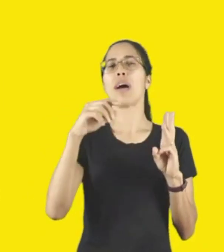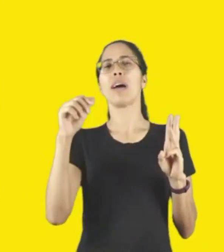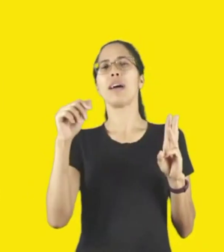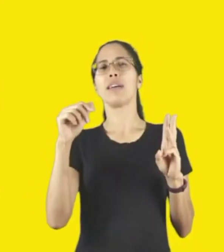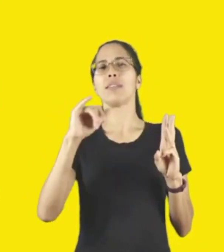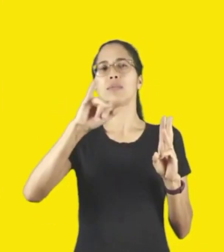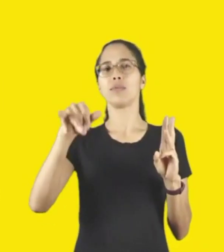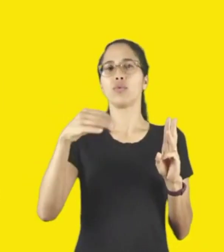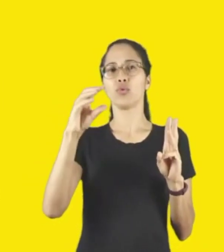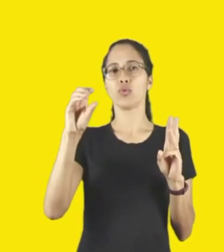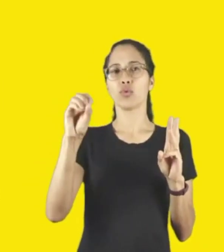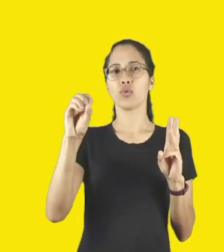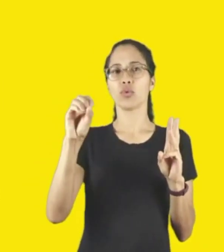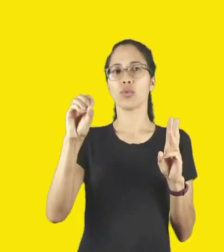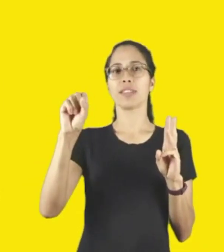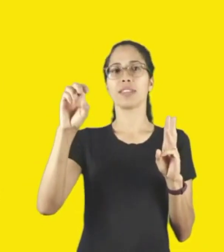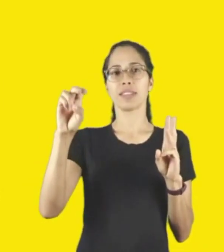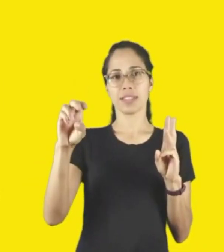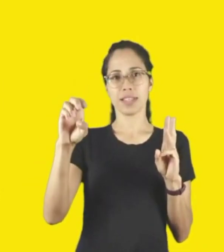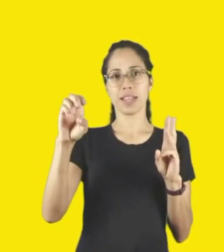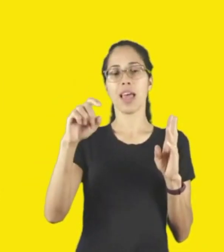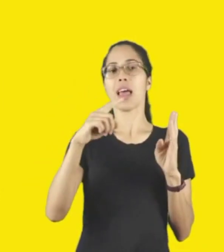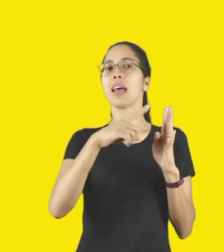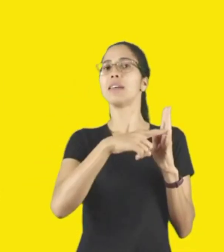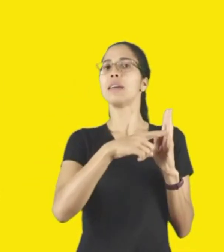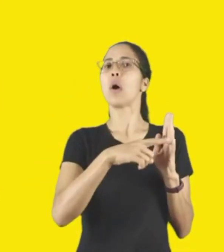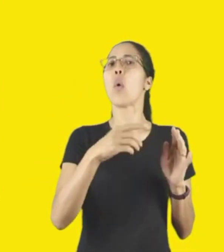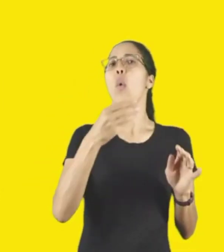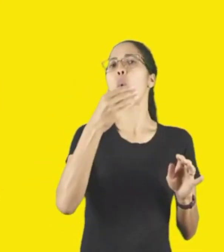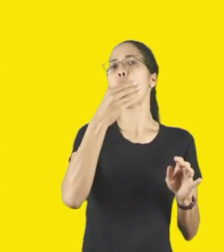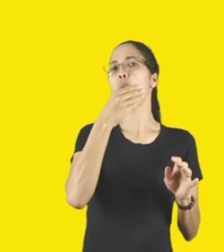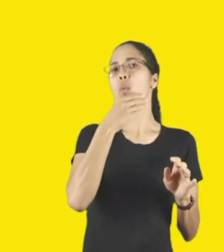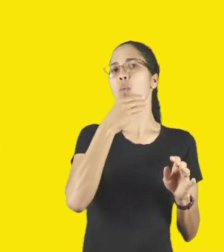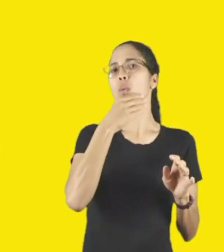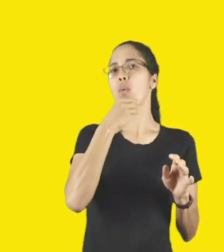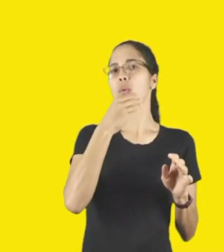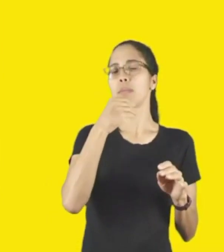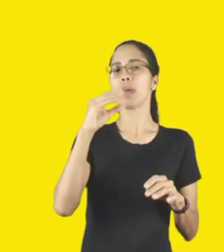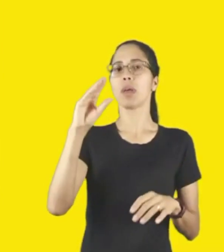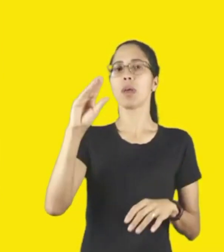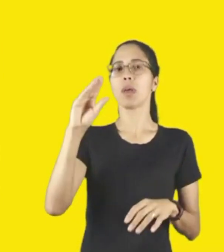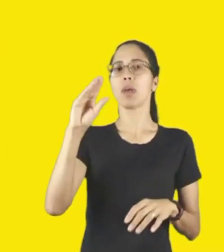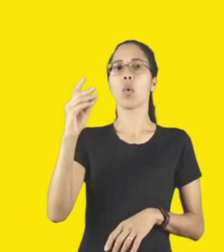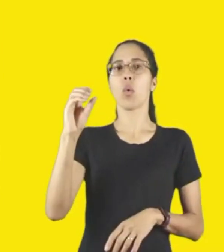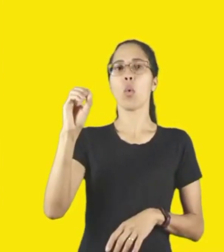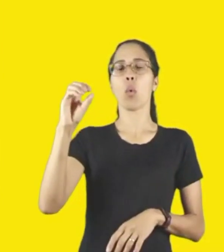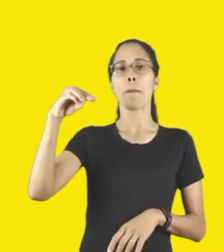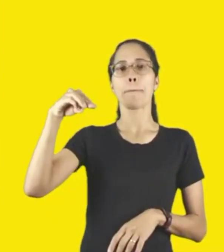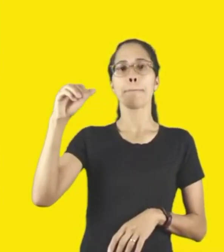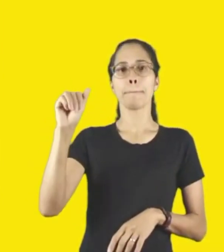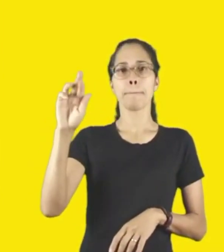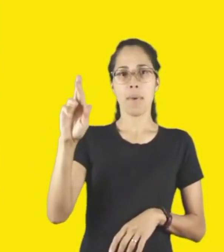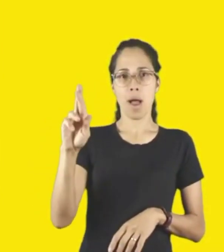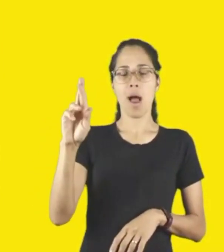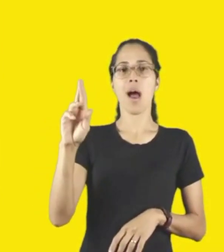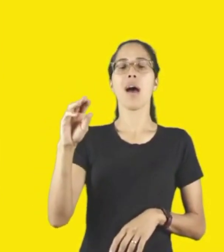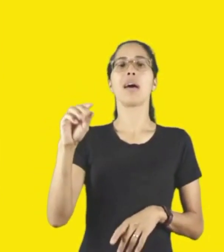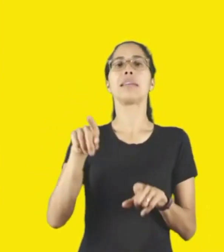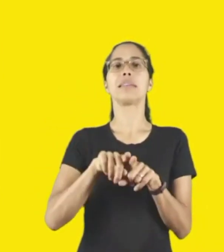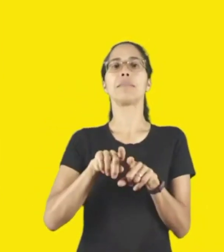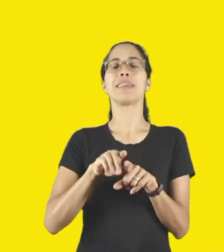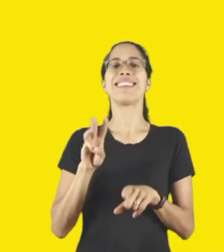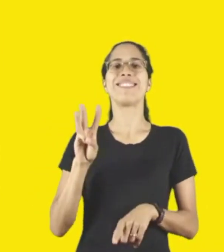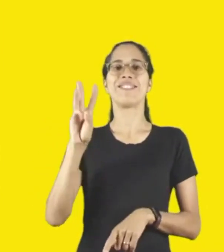Roberto Pena, de Jaú, o senhor Omar Abdua Saf, da Baixada Santista e Vale do Ribeira, o Walter Lee Martinez,